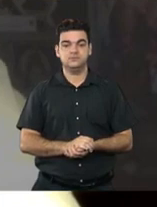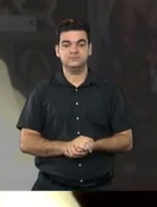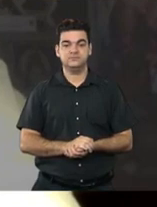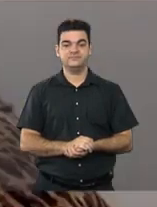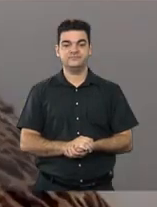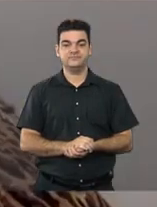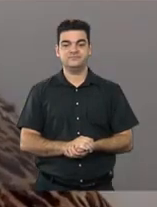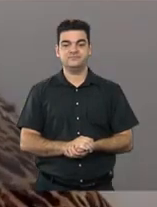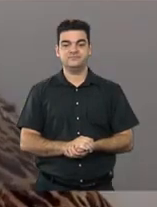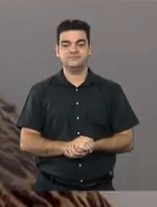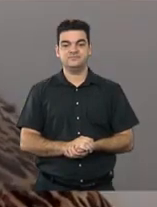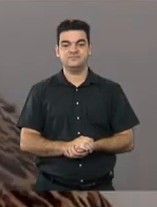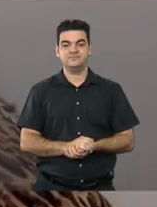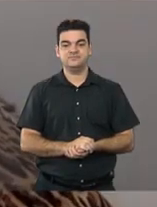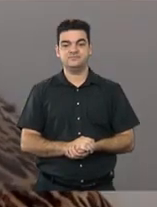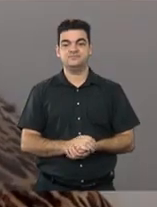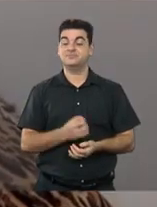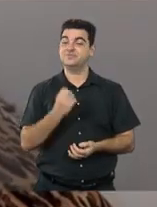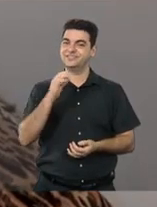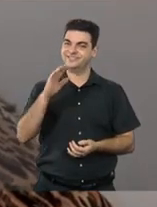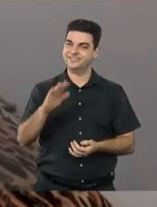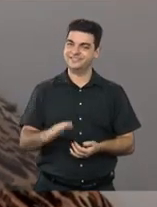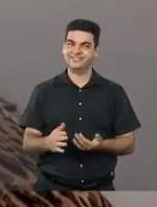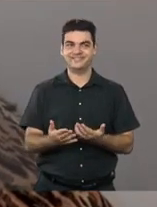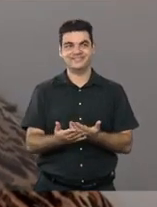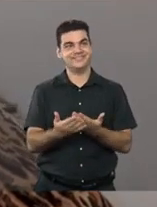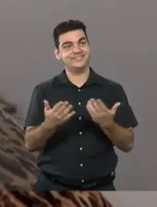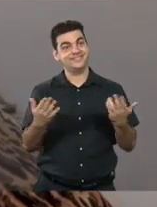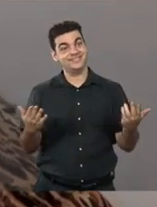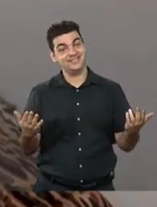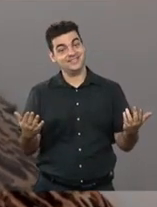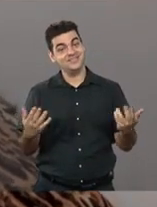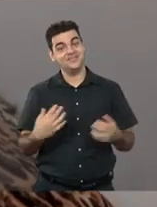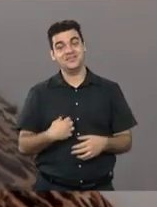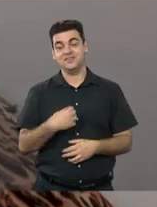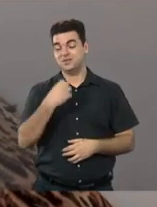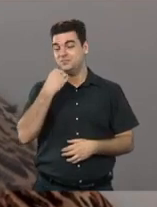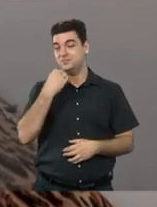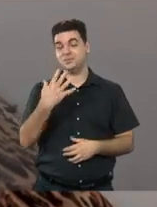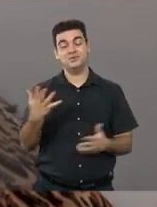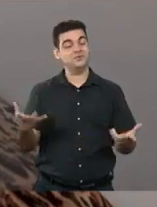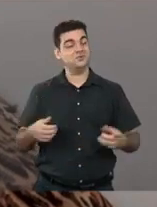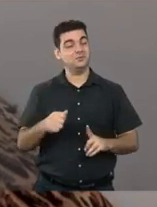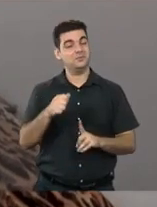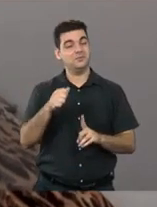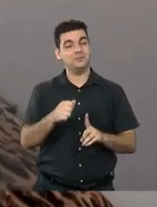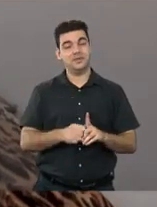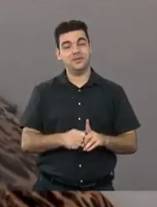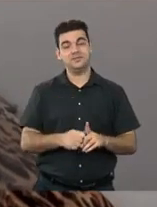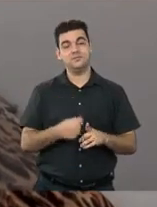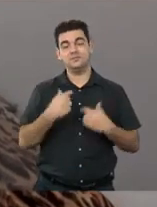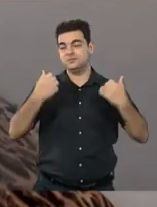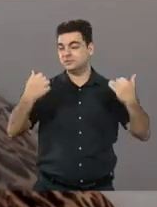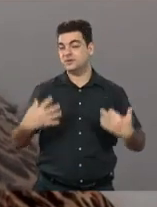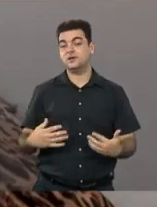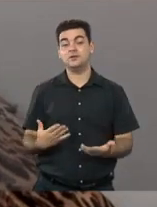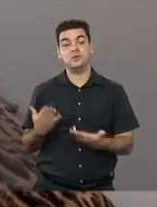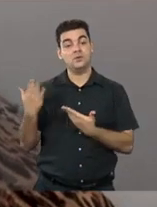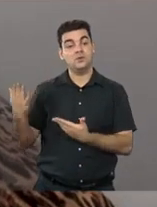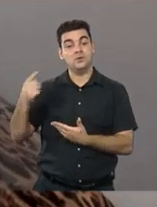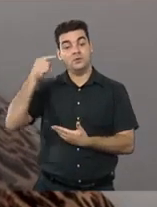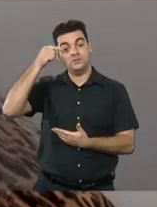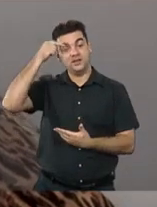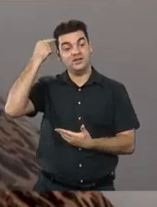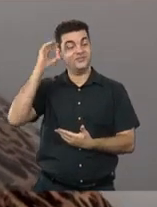Boa tarde, Pedra. Boa tarde. Que bom, Ana Cláudia, a gente ter esse mês. Luísa Barroso, eu sou sua